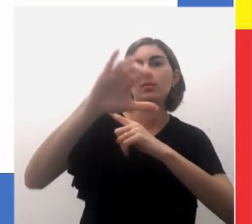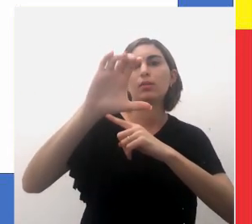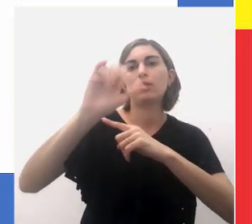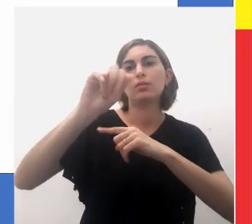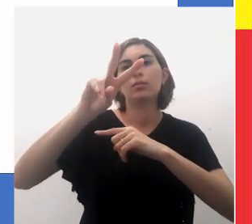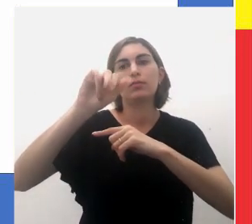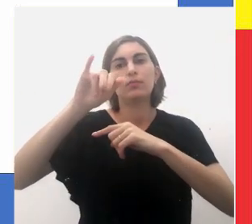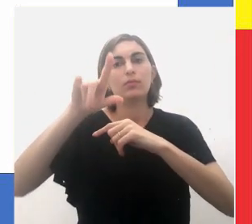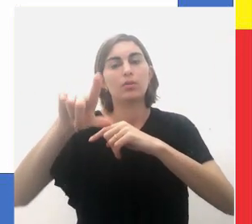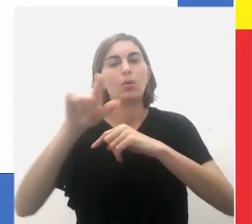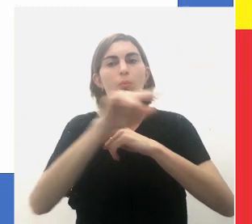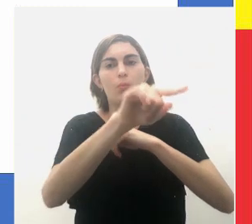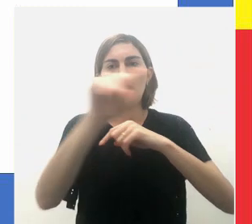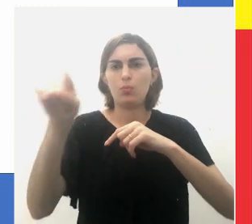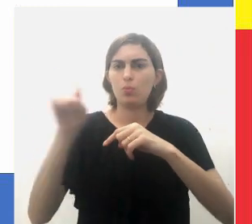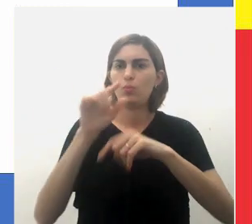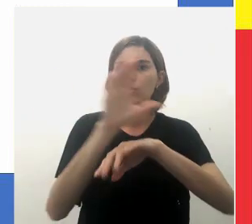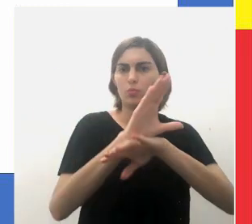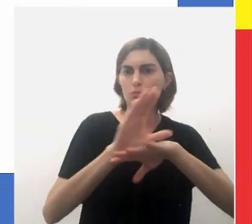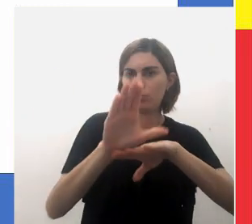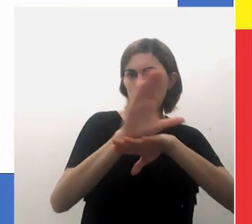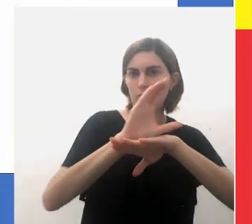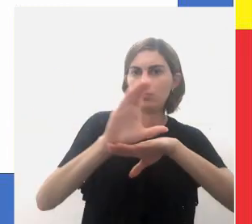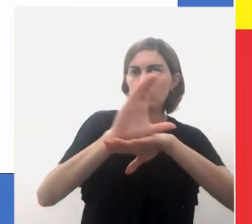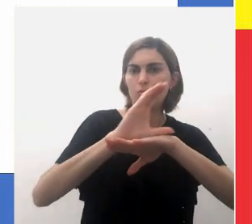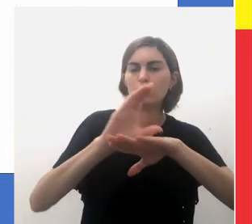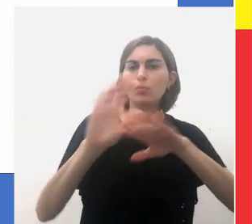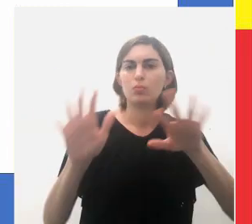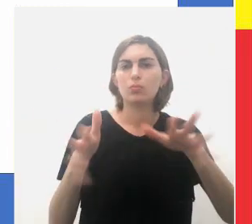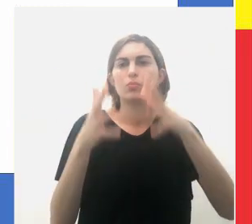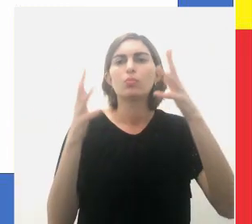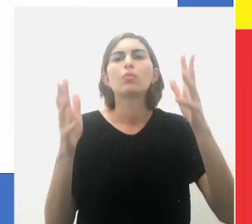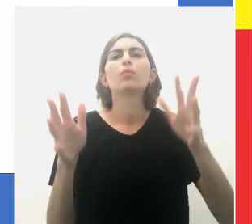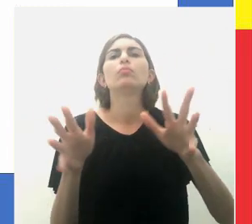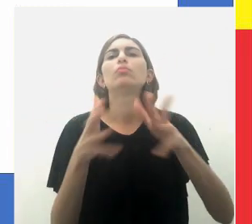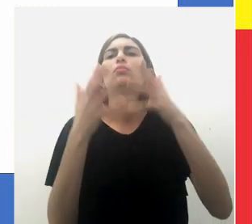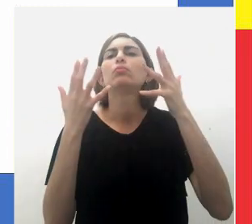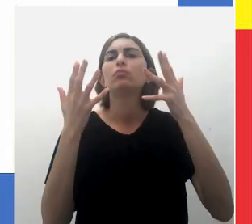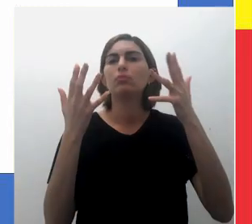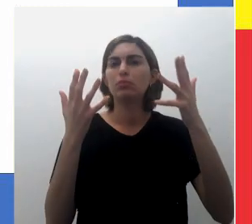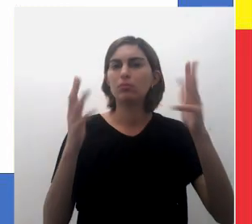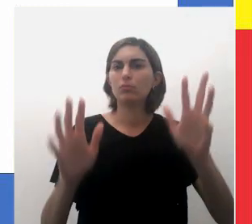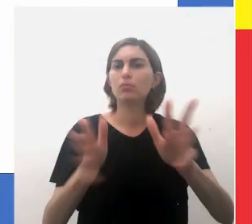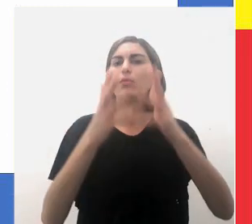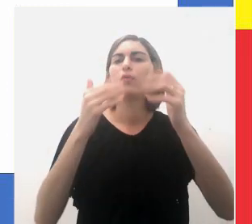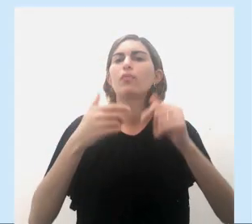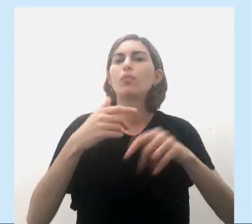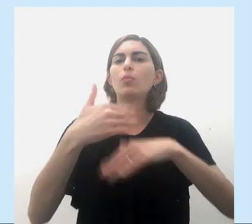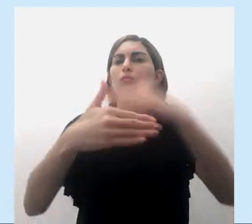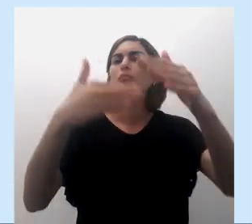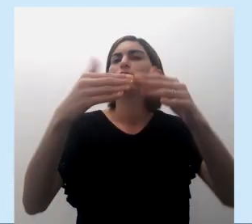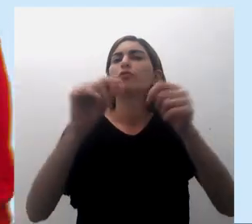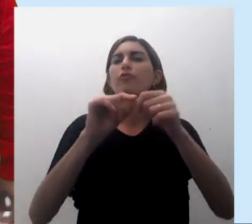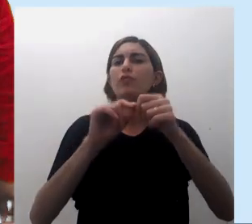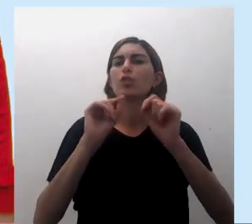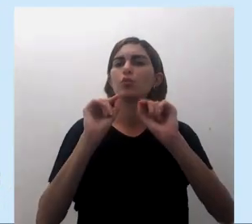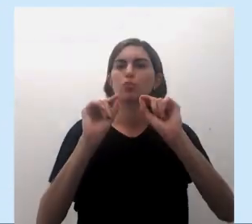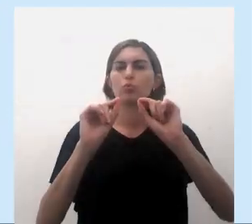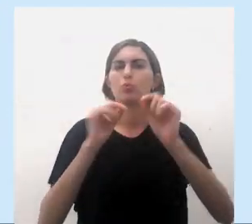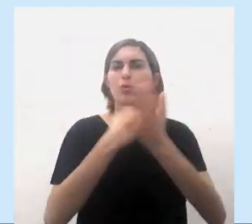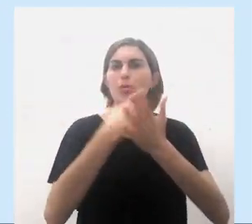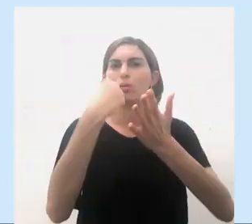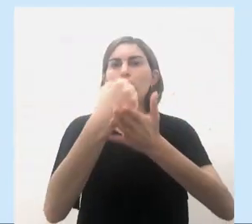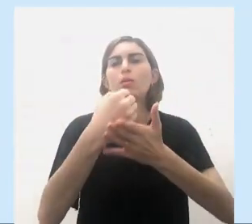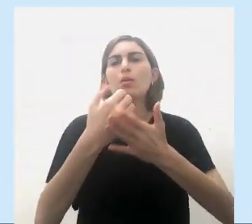civil. Então, essa Constituição vai promulgou. O que é que essa Constituição promulgou? Você que está nesse